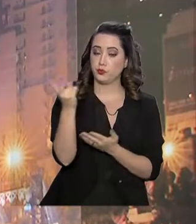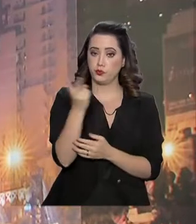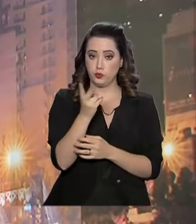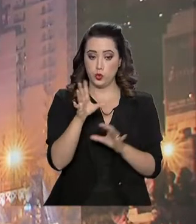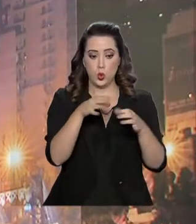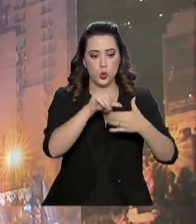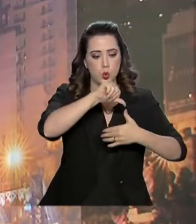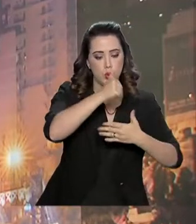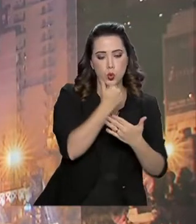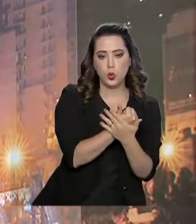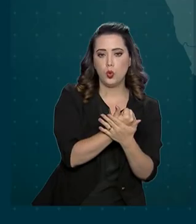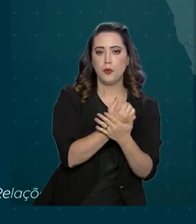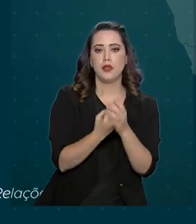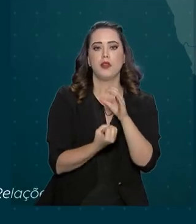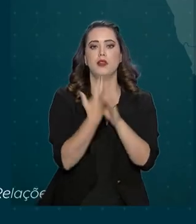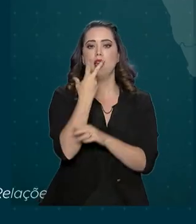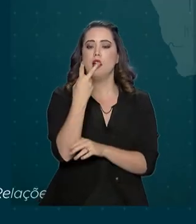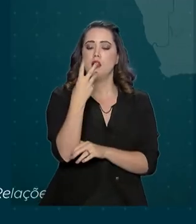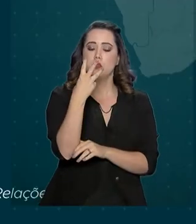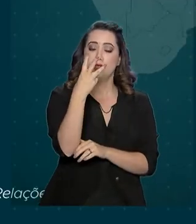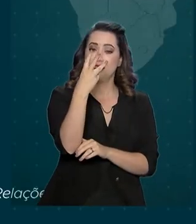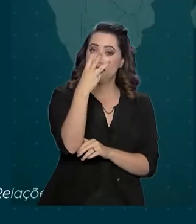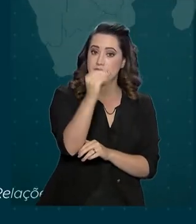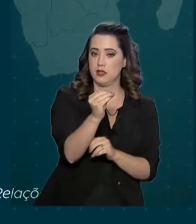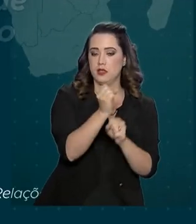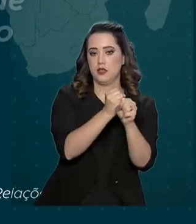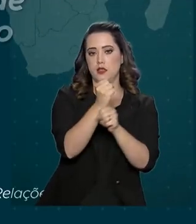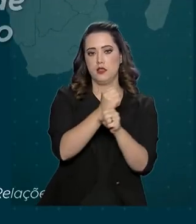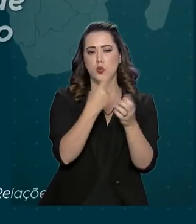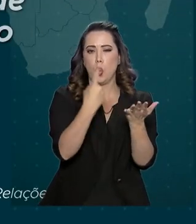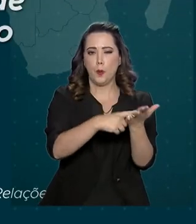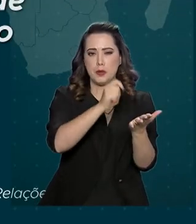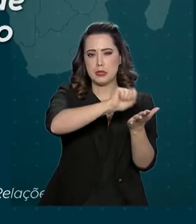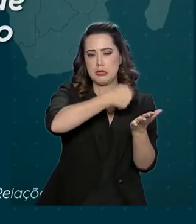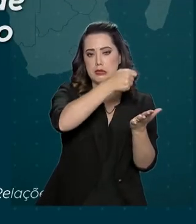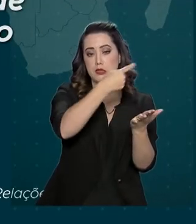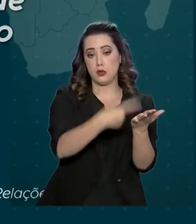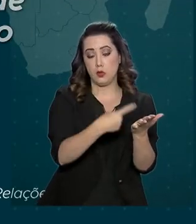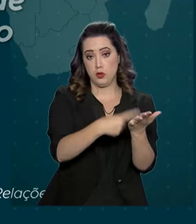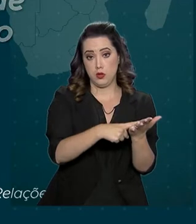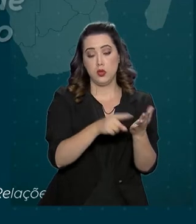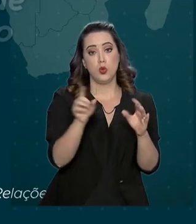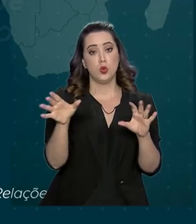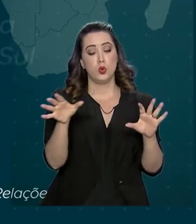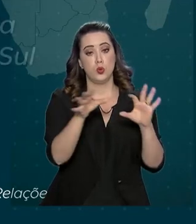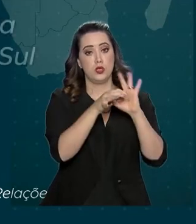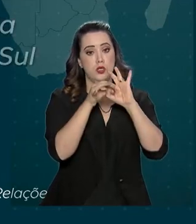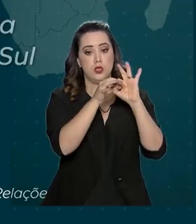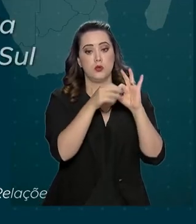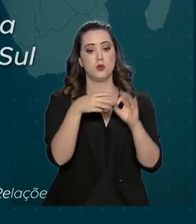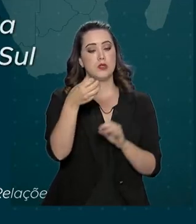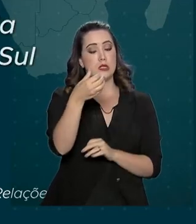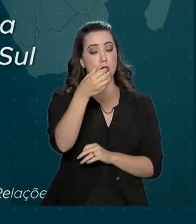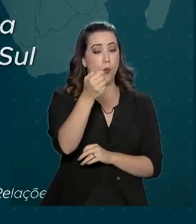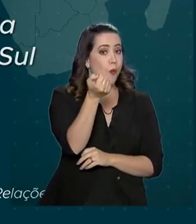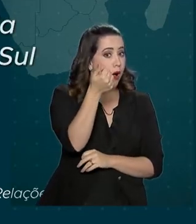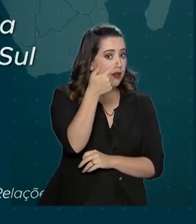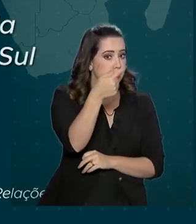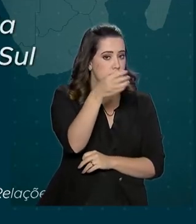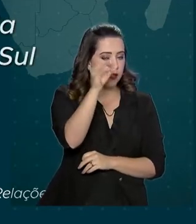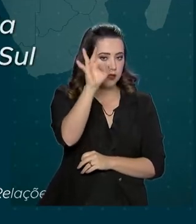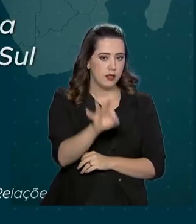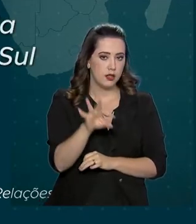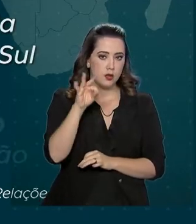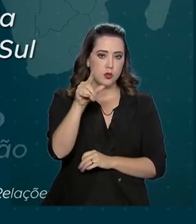criado há quase 30 anos. O grupo nasceu com o Tratado de Assunção. Juntos, representam quase 70% do território da